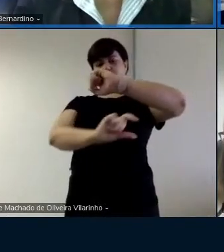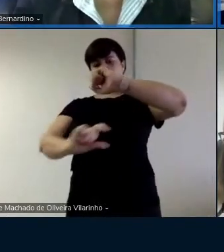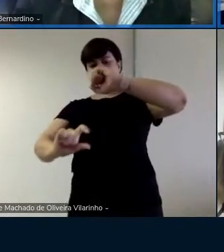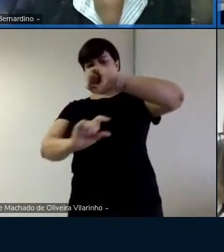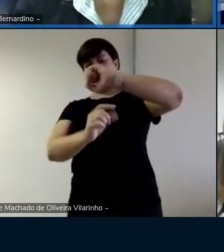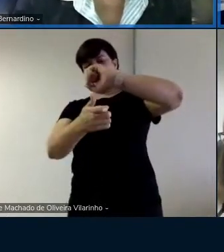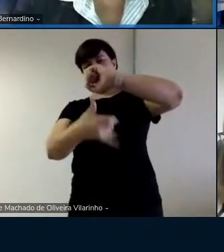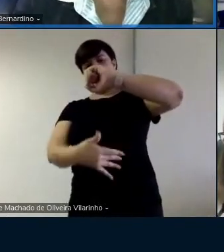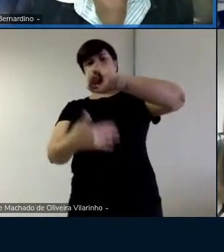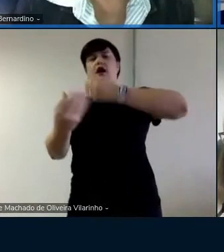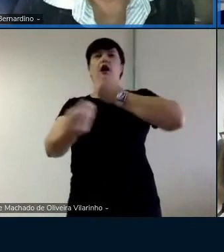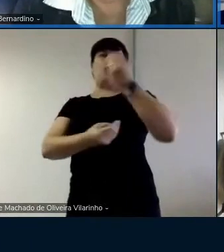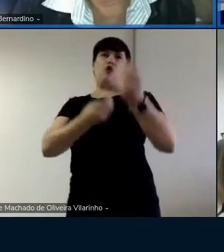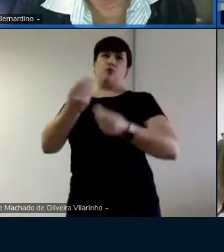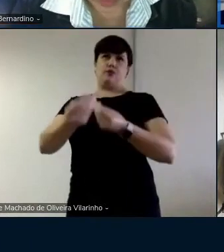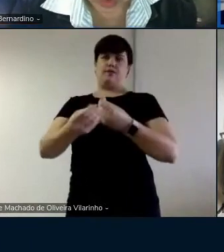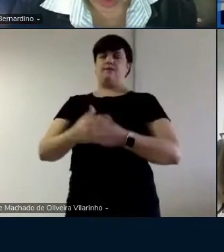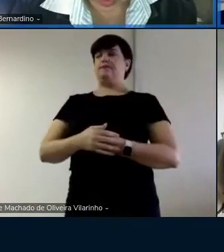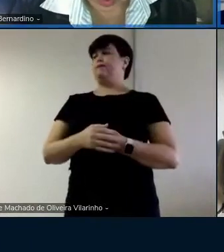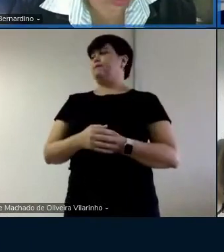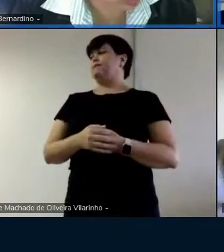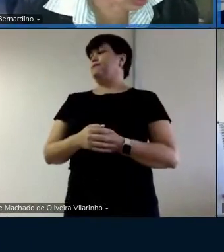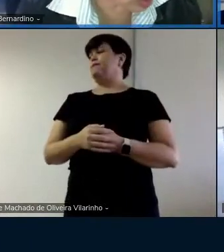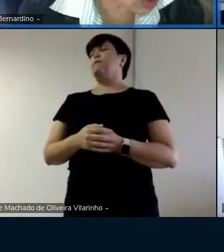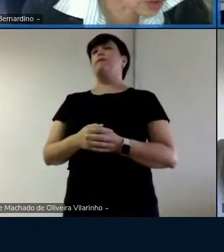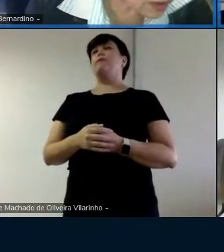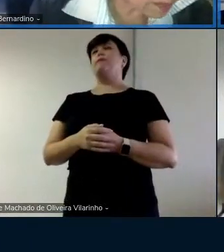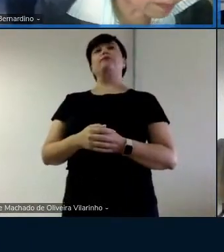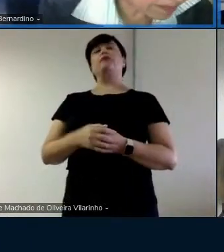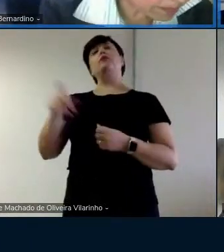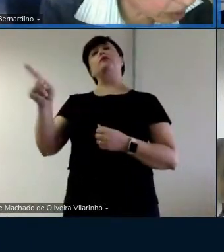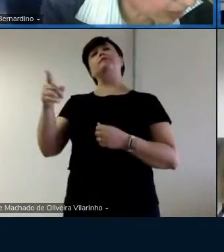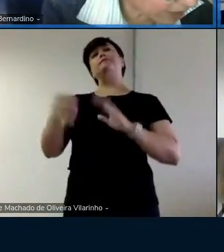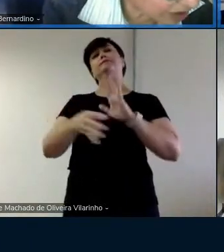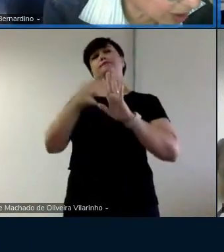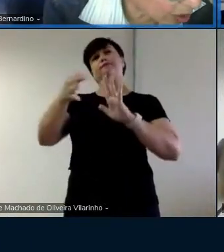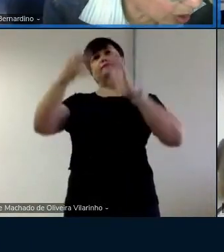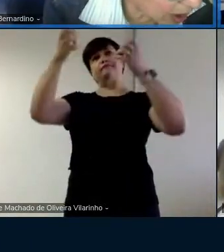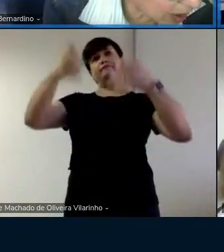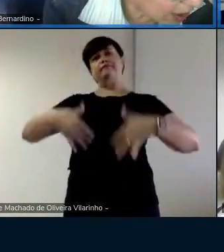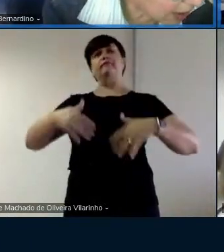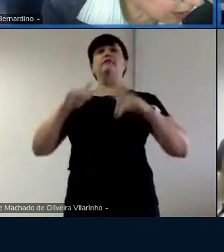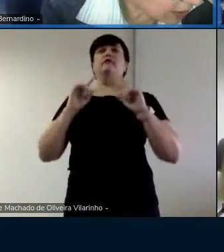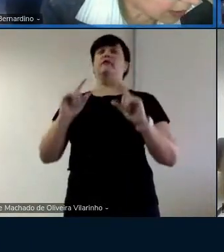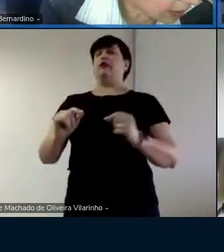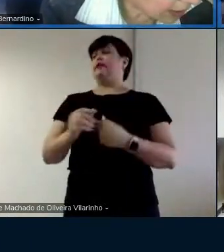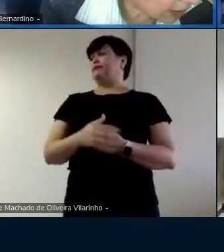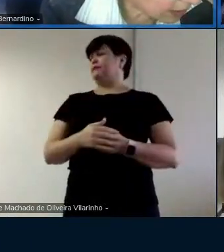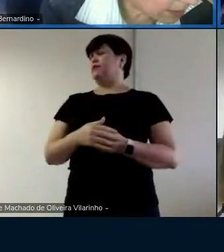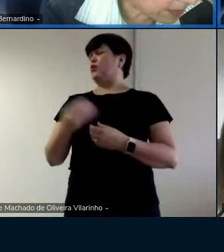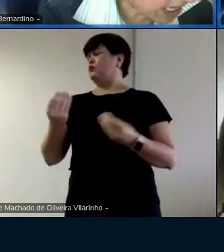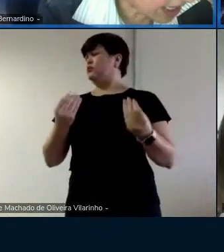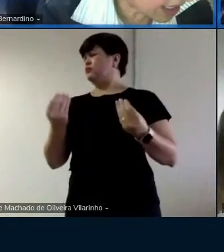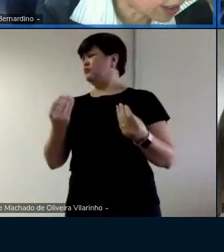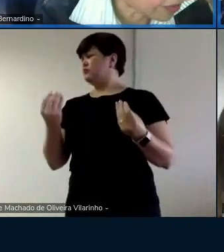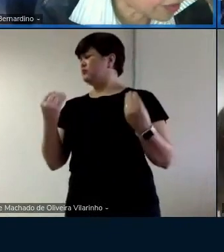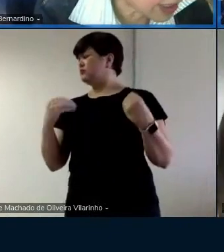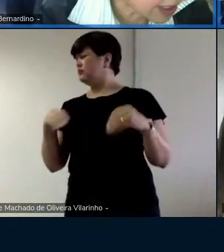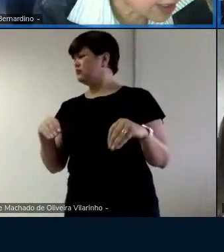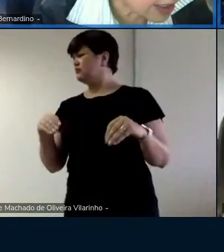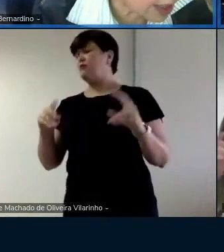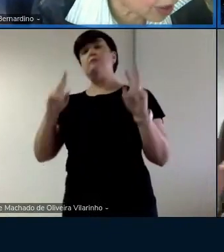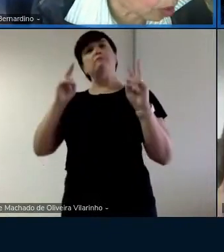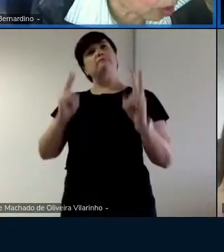comenta né que os surdos como é que você coloca apesar da